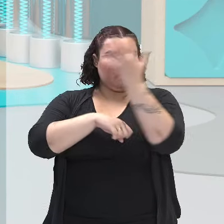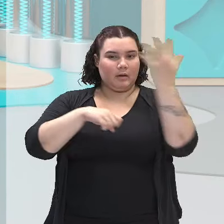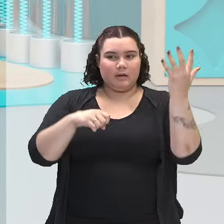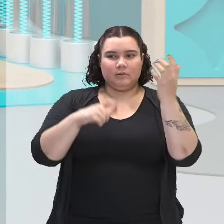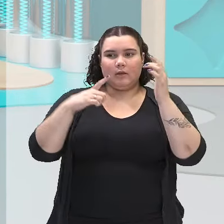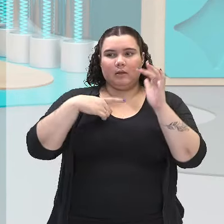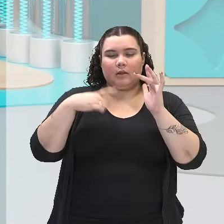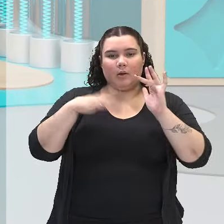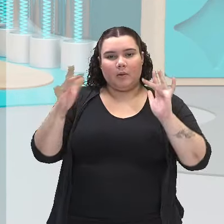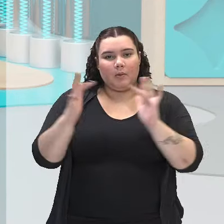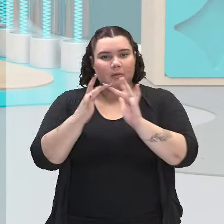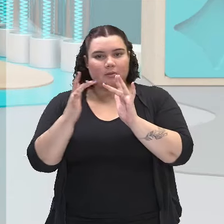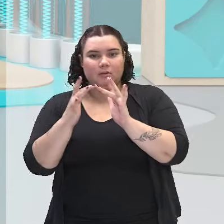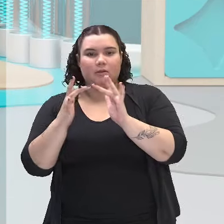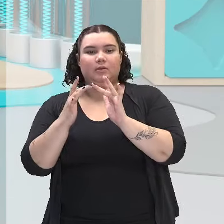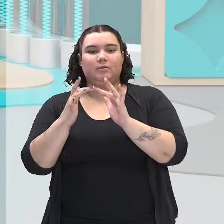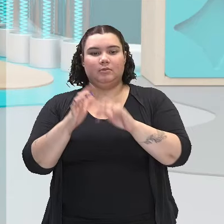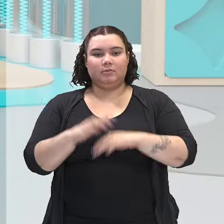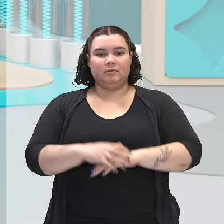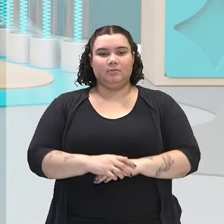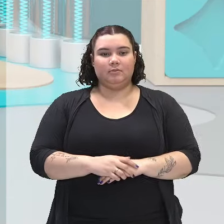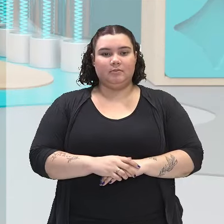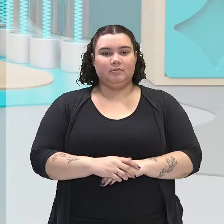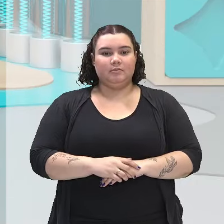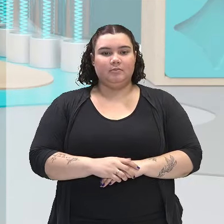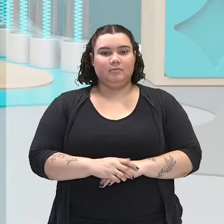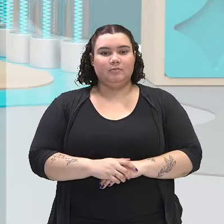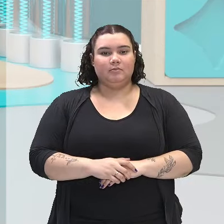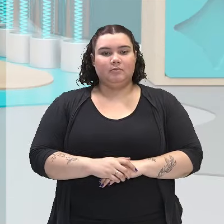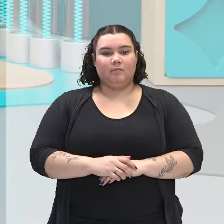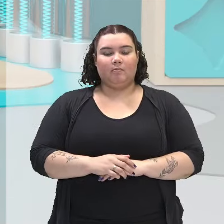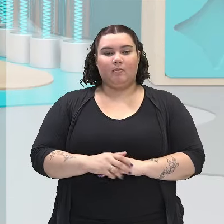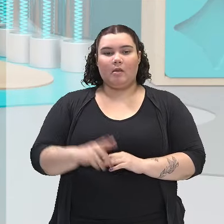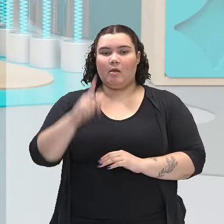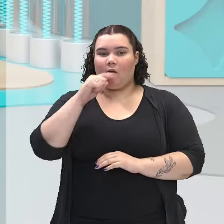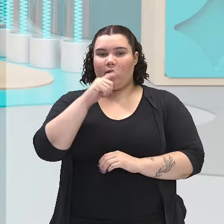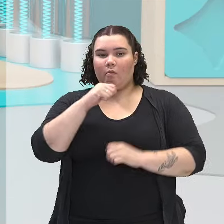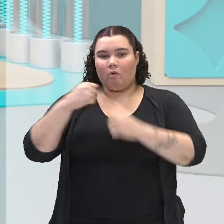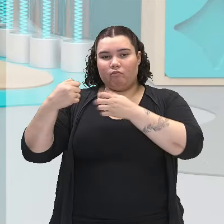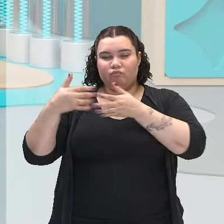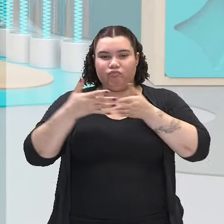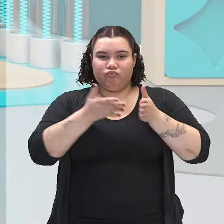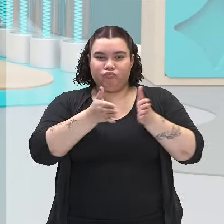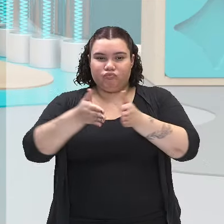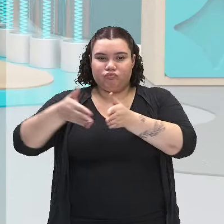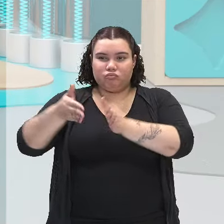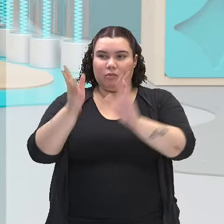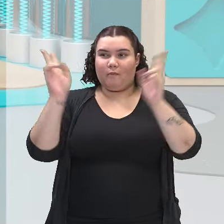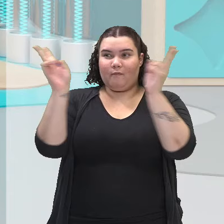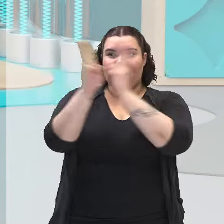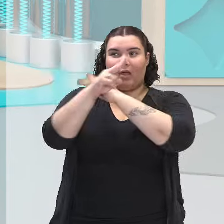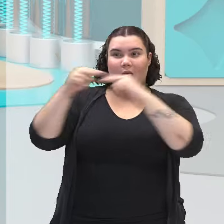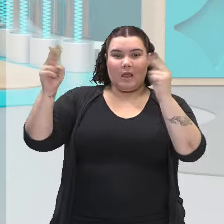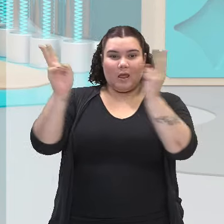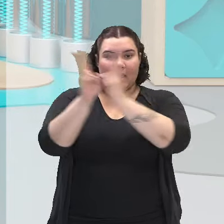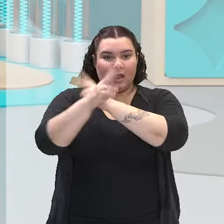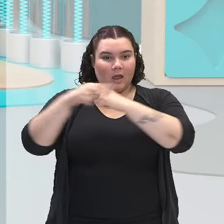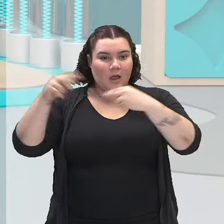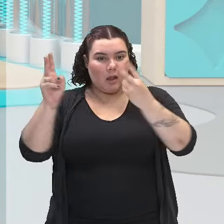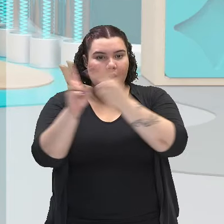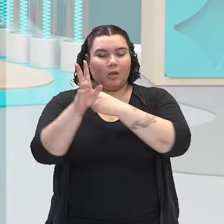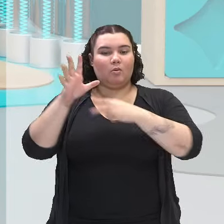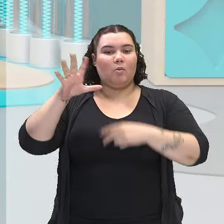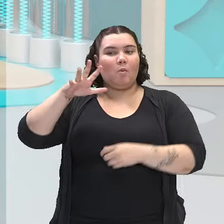do nosso chão. O canto da mãe d'água que na dança com o vento